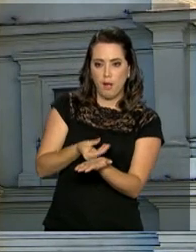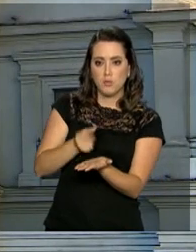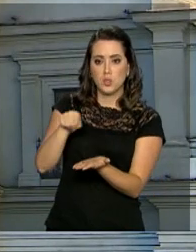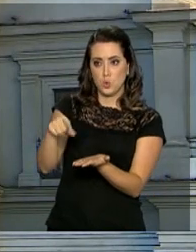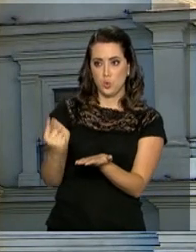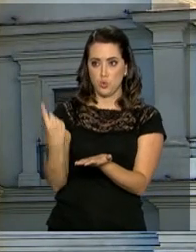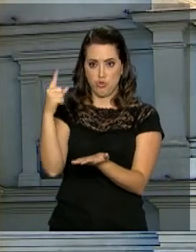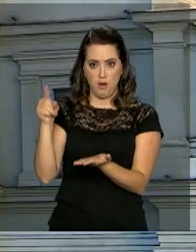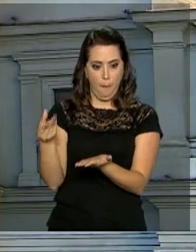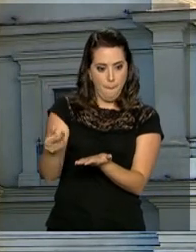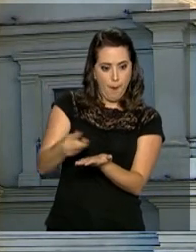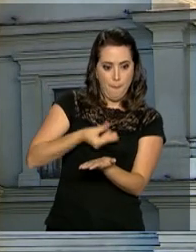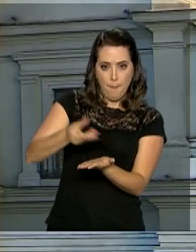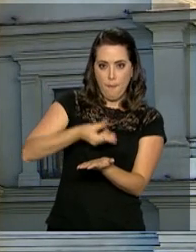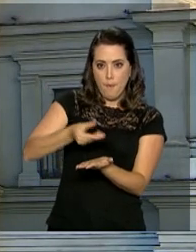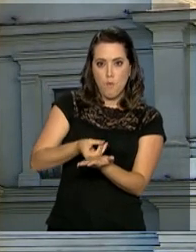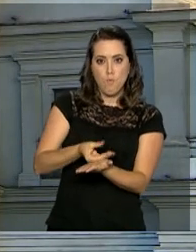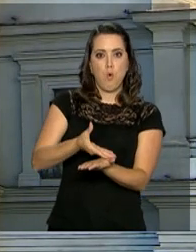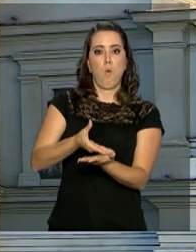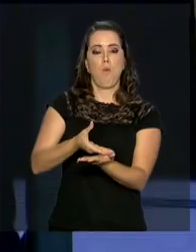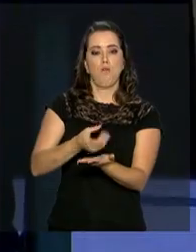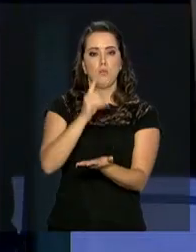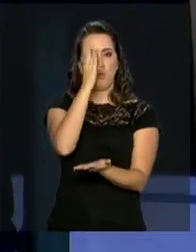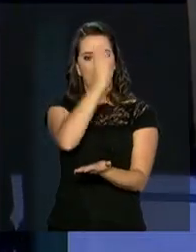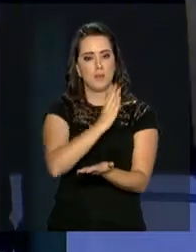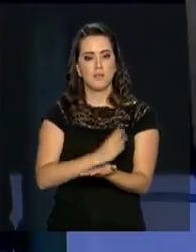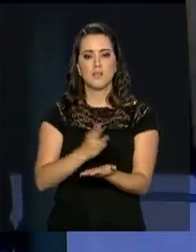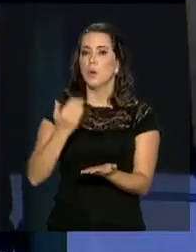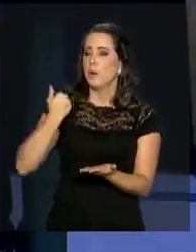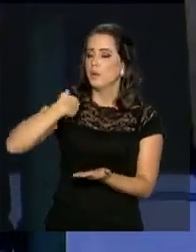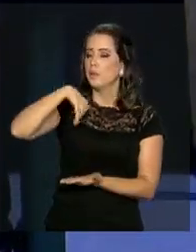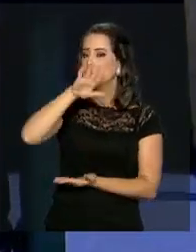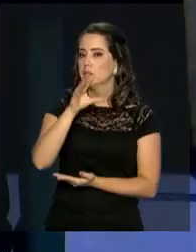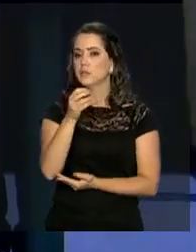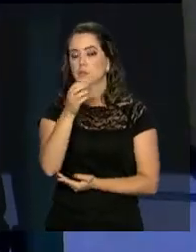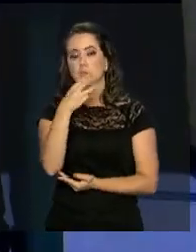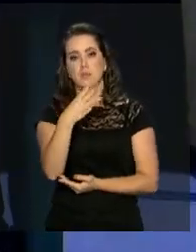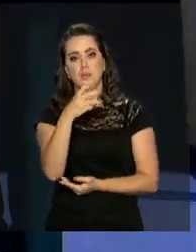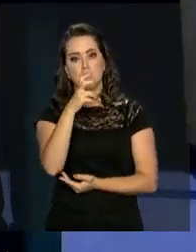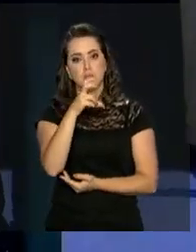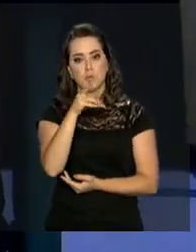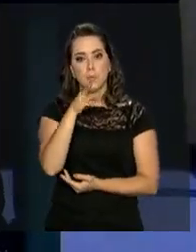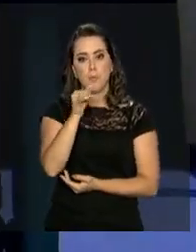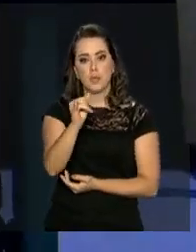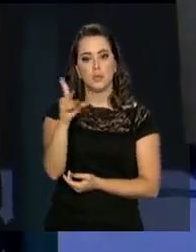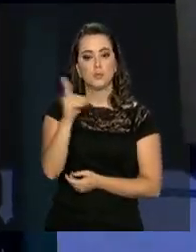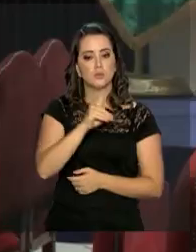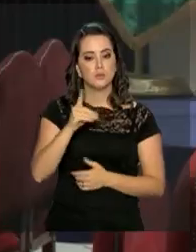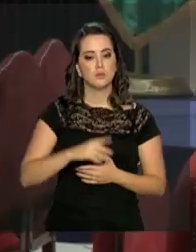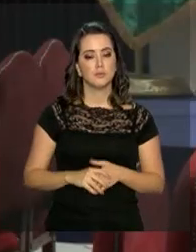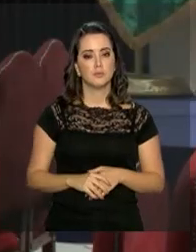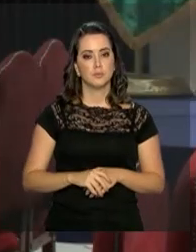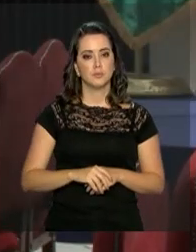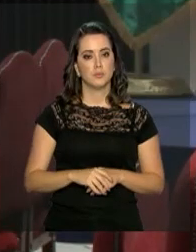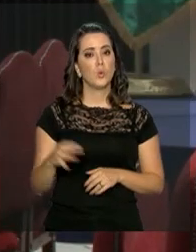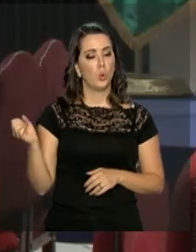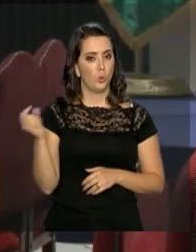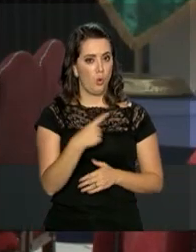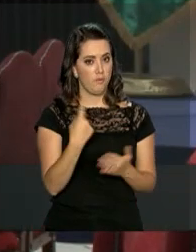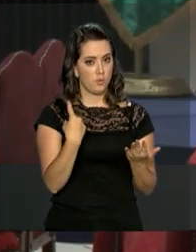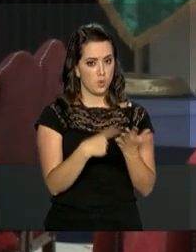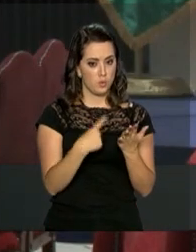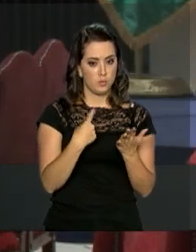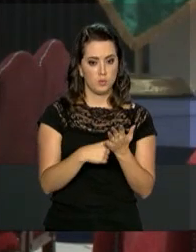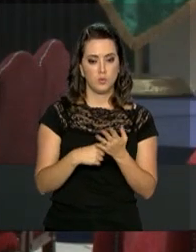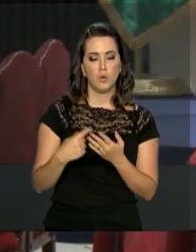chilenos no mundo estão em território brasileiro. Já são mais de 35 bilhões de dólares. Com o novo acordo, os dois